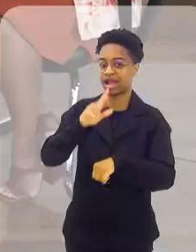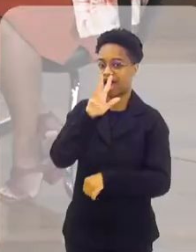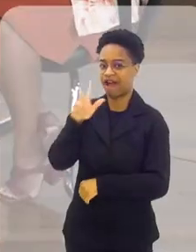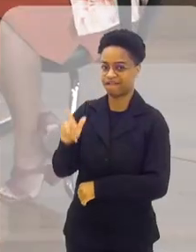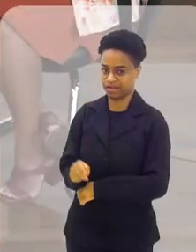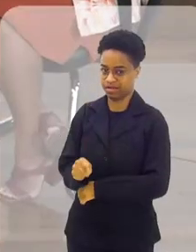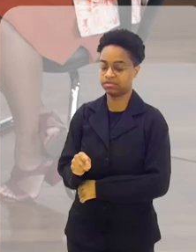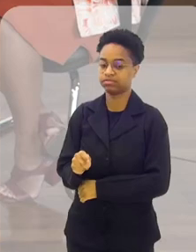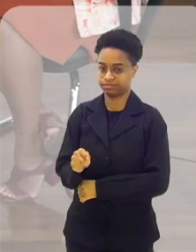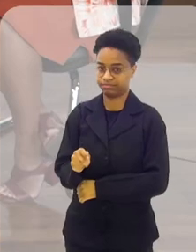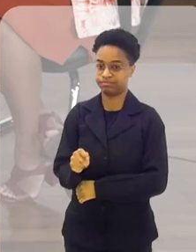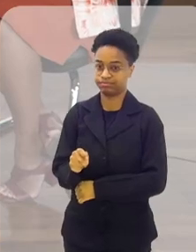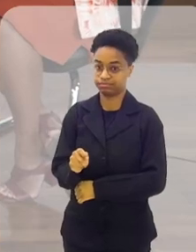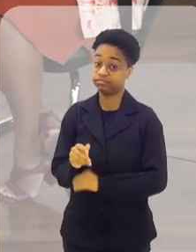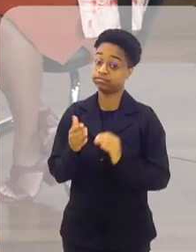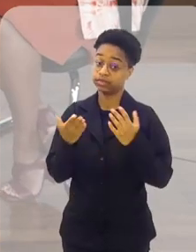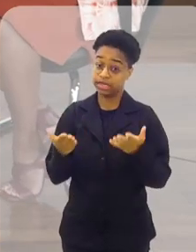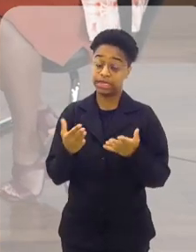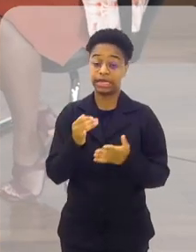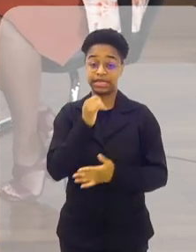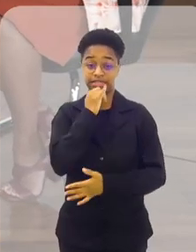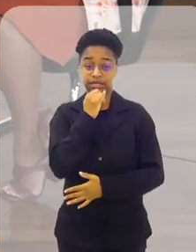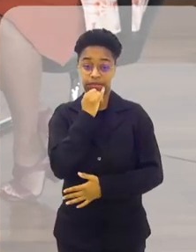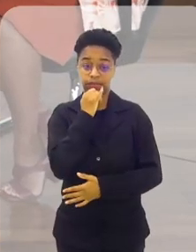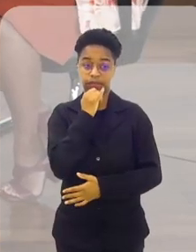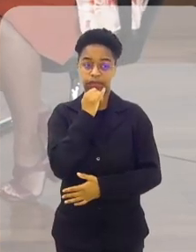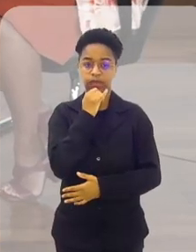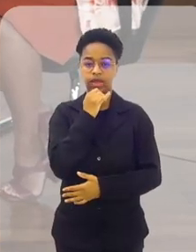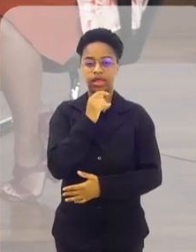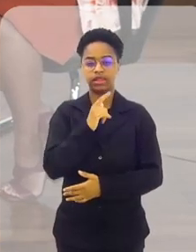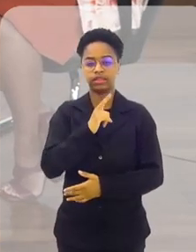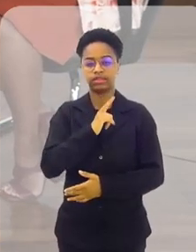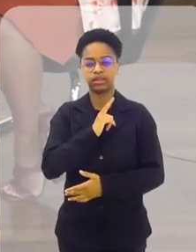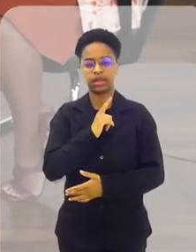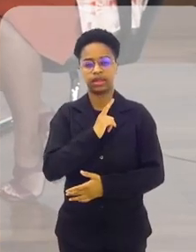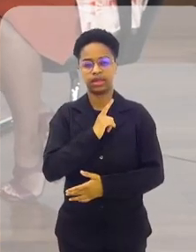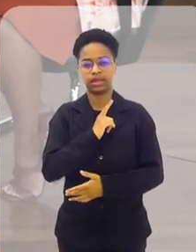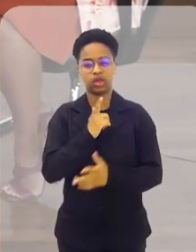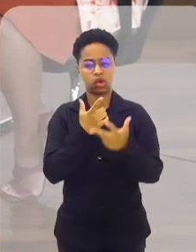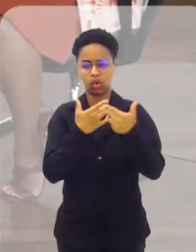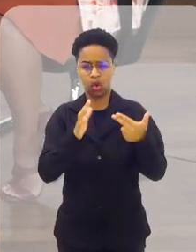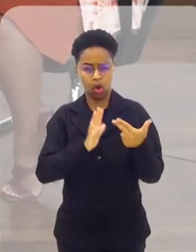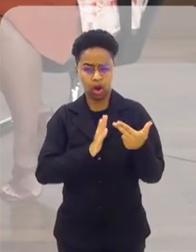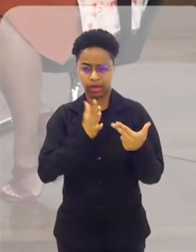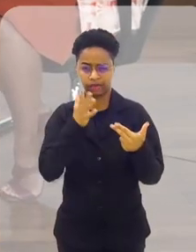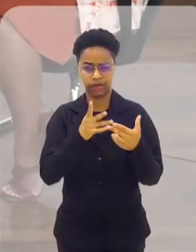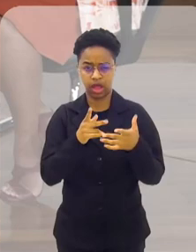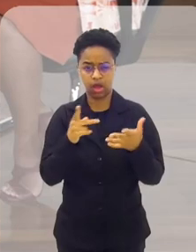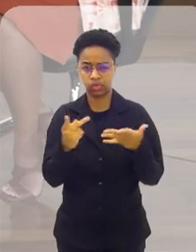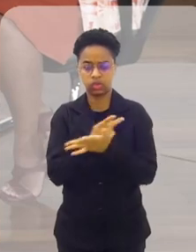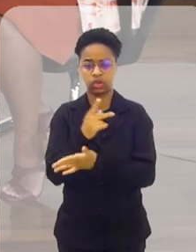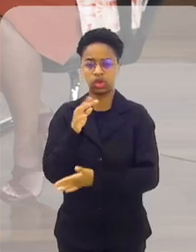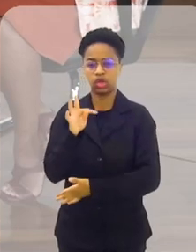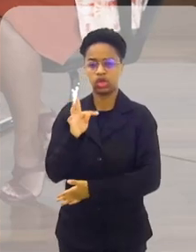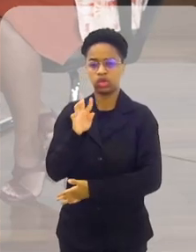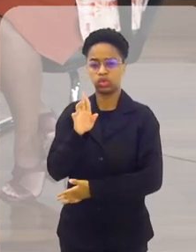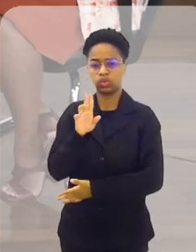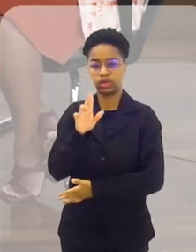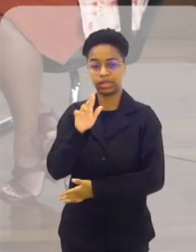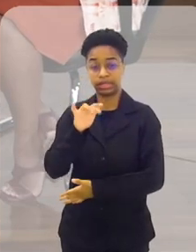africanos, né? Se a gente teve, por exemplo, alguma... aquela situação terrível na